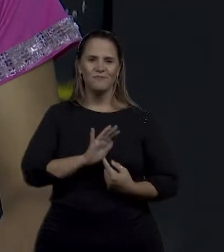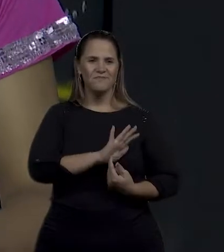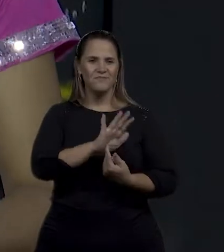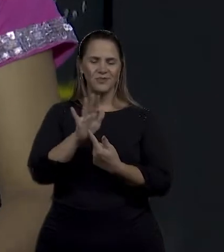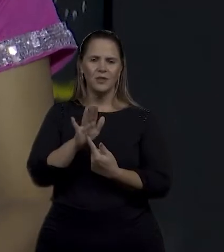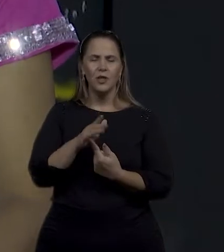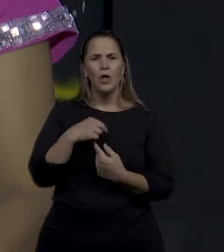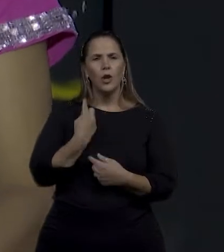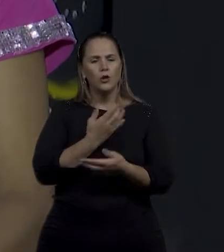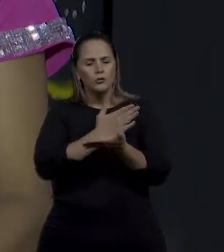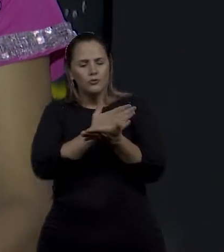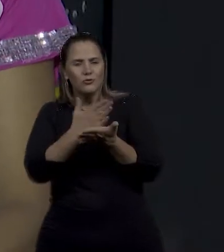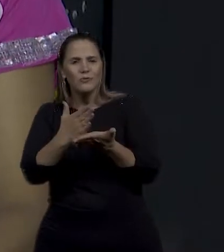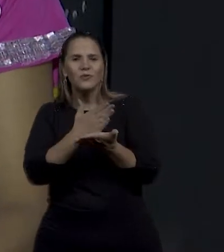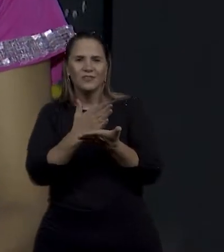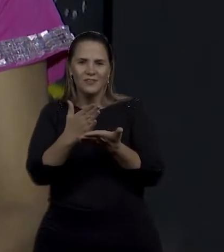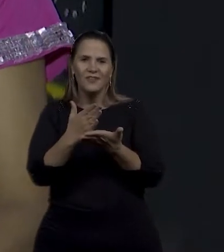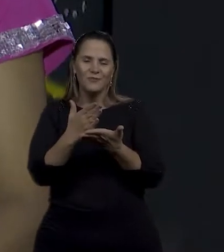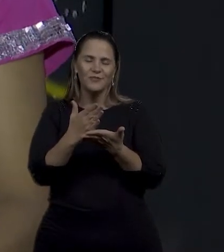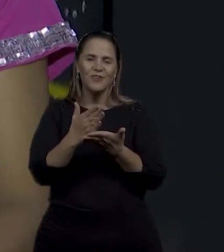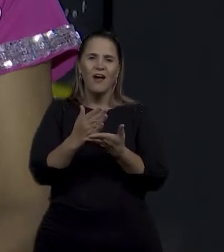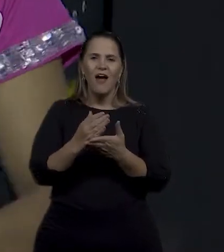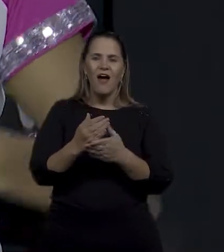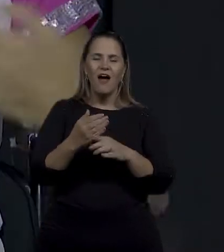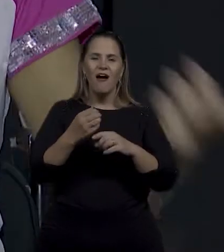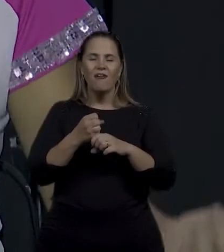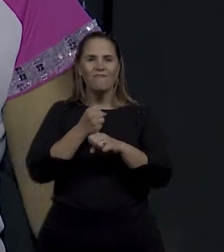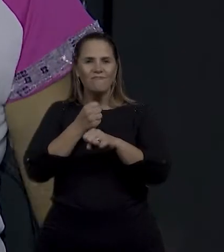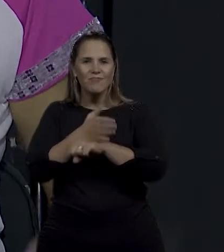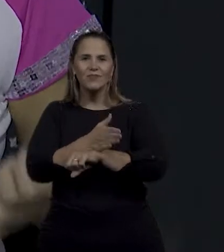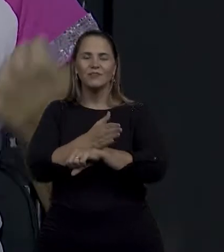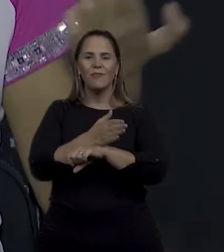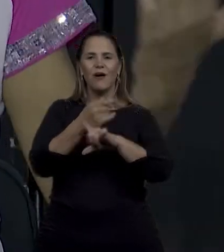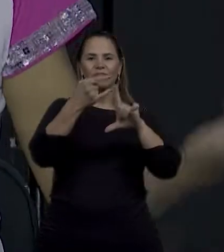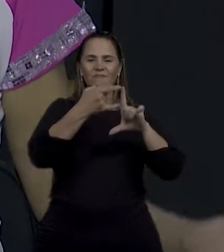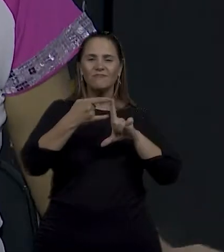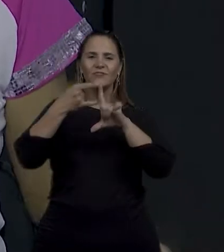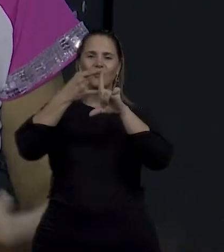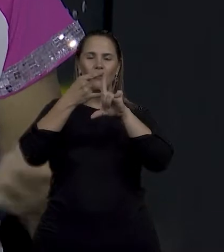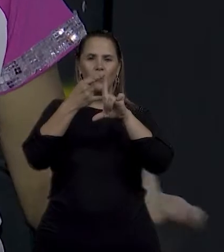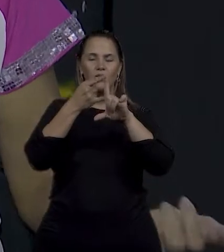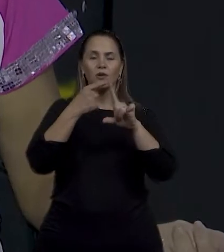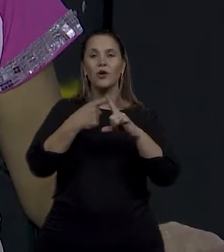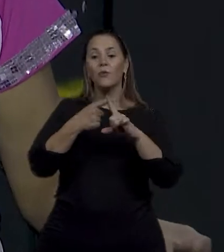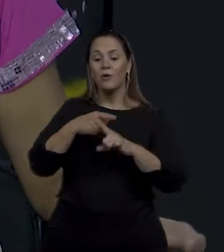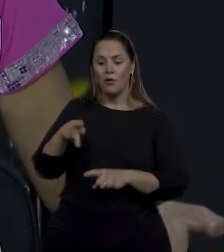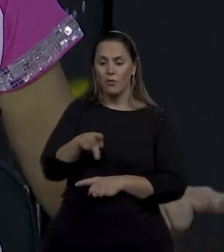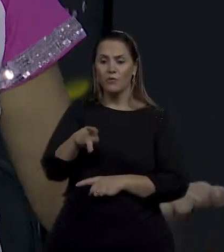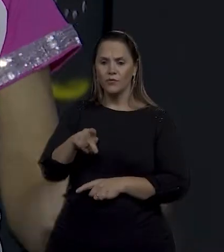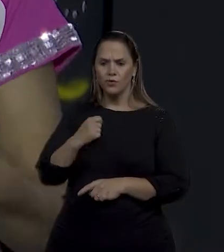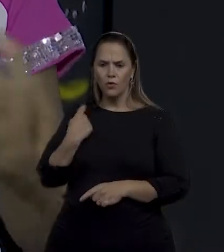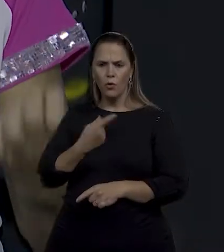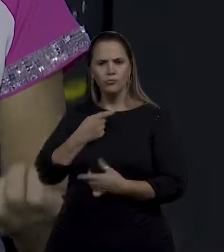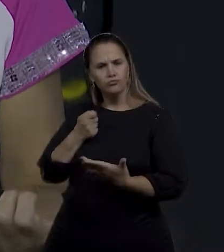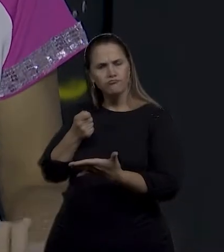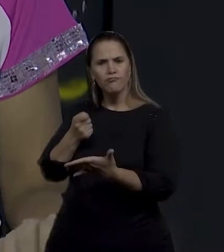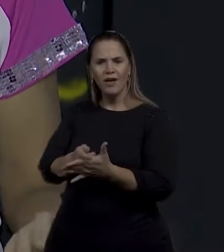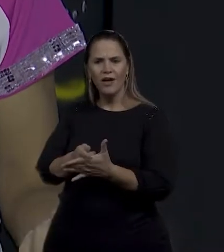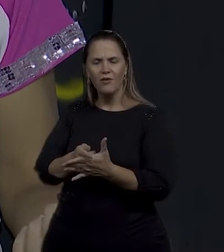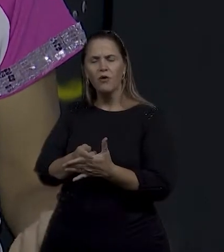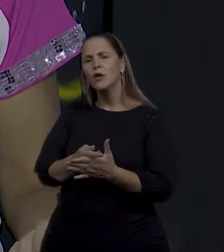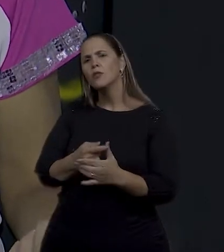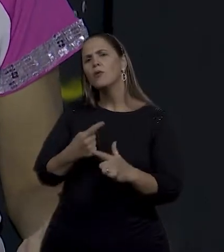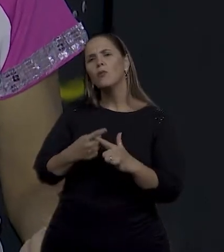ensaiar virtualmente. E aí surgiu a ideia de por que não, a gente já estava pagando o professor, por que não abrir isso para tantas pessoas com